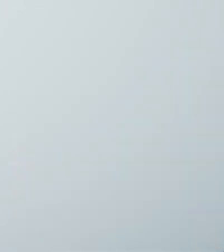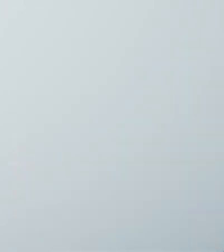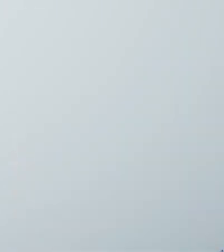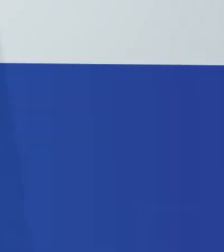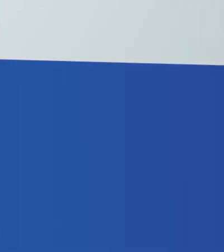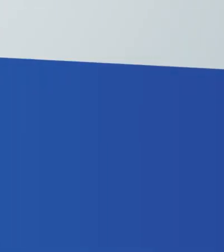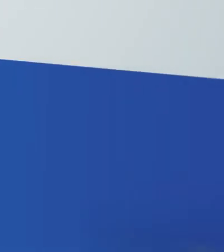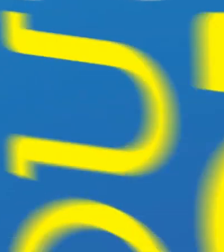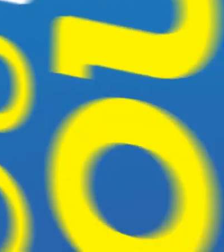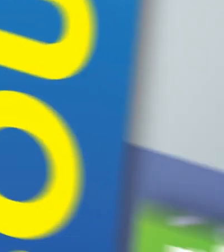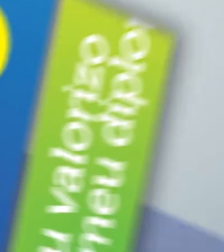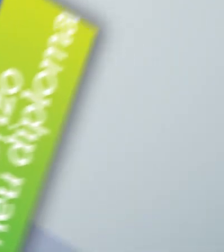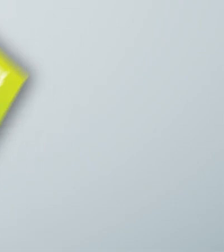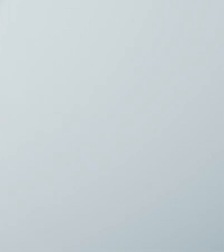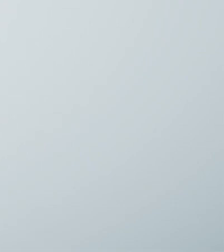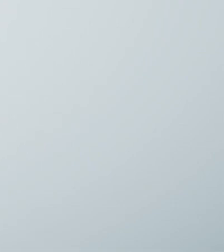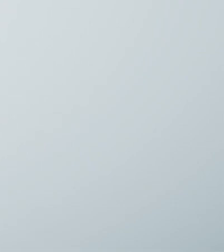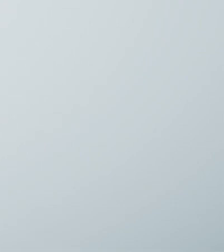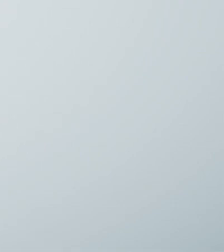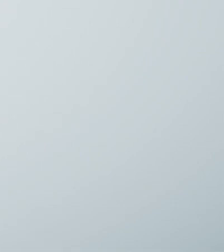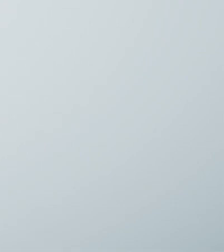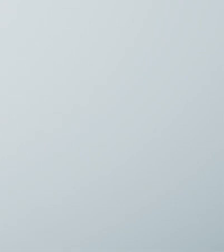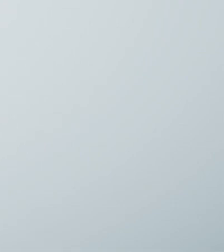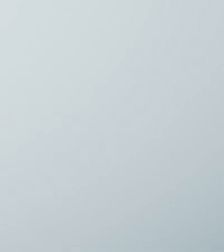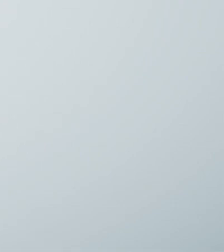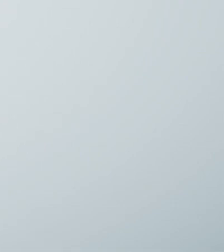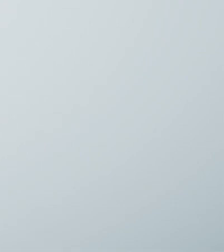Aproveito